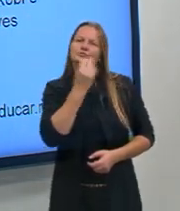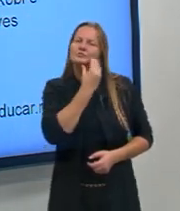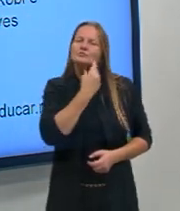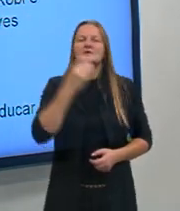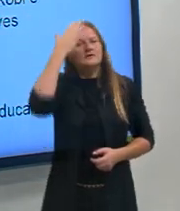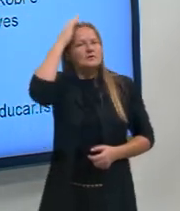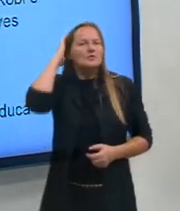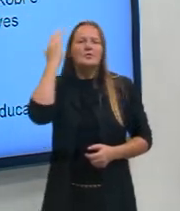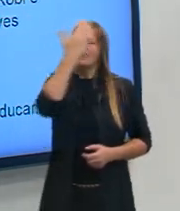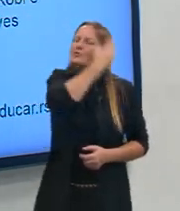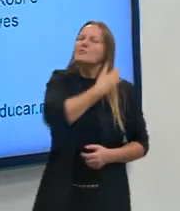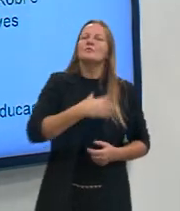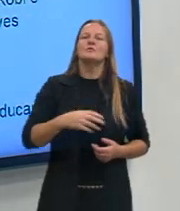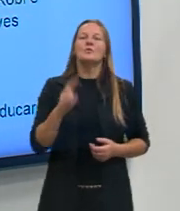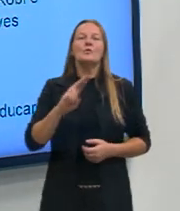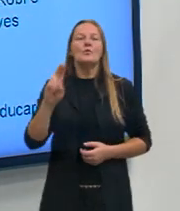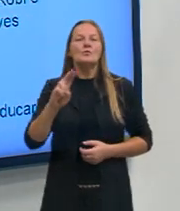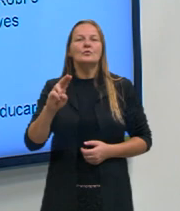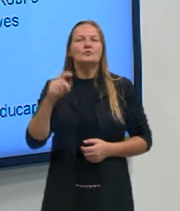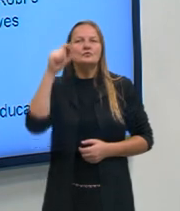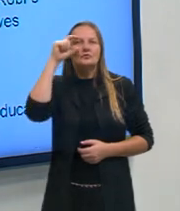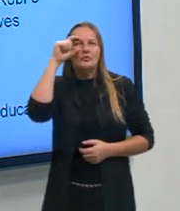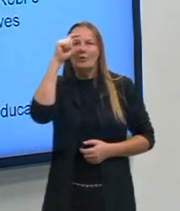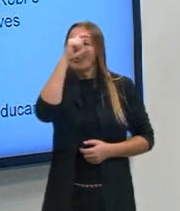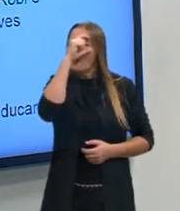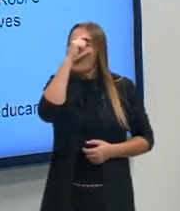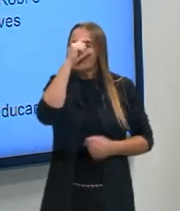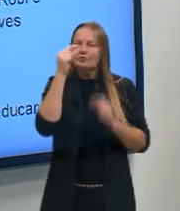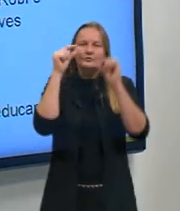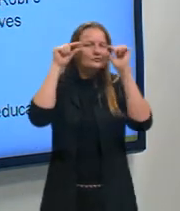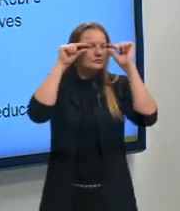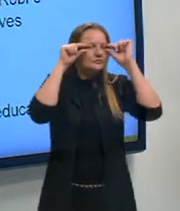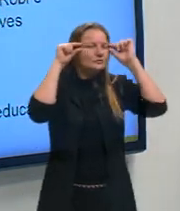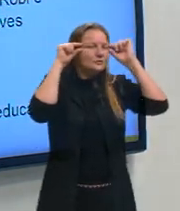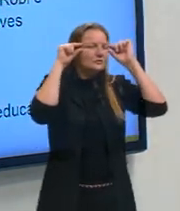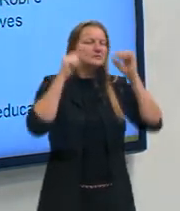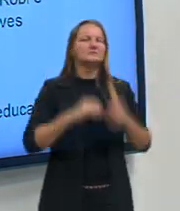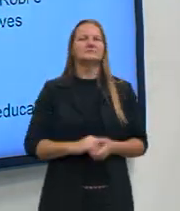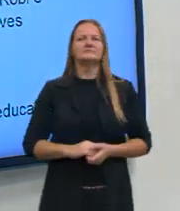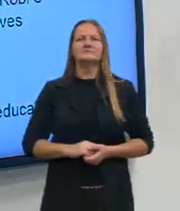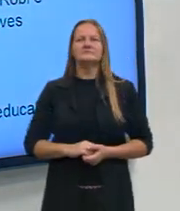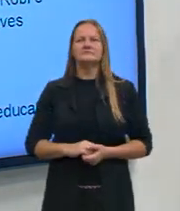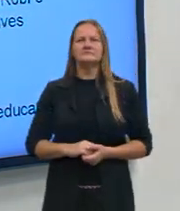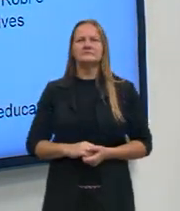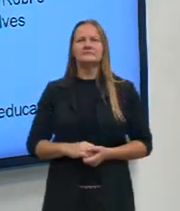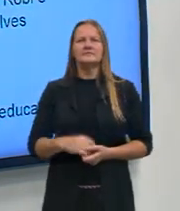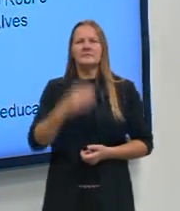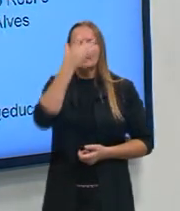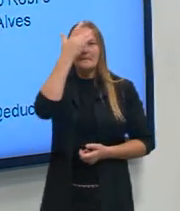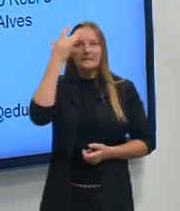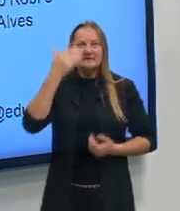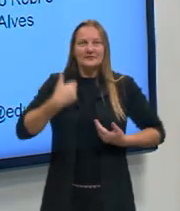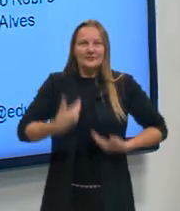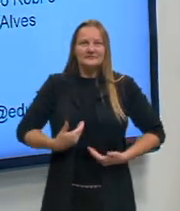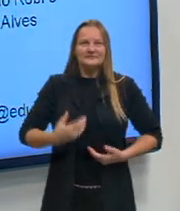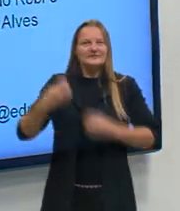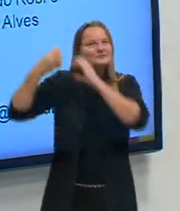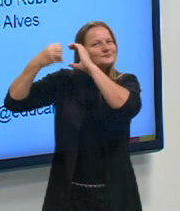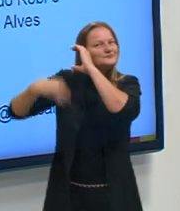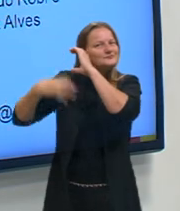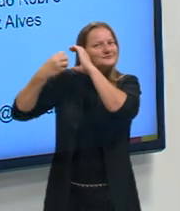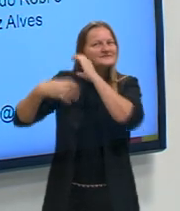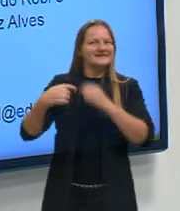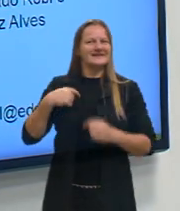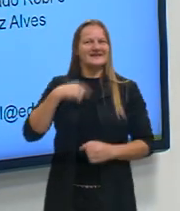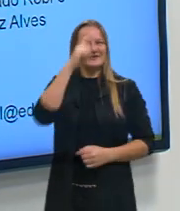curtos, uso meus óculos de hastes largas também, tá, gurizada? Então, essa pessoa aí que eu descrevi para vocês